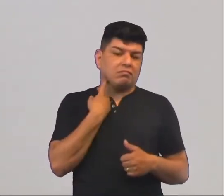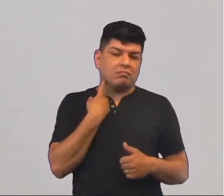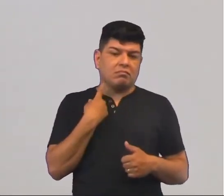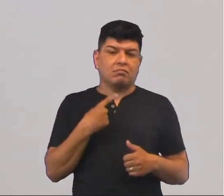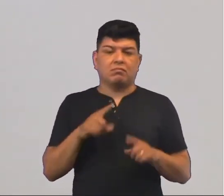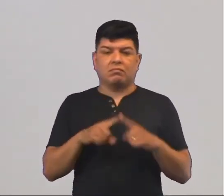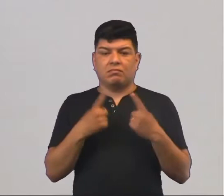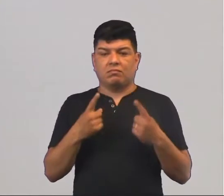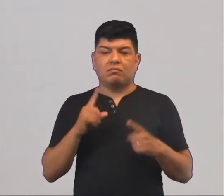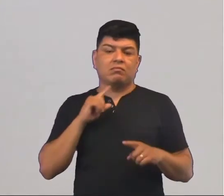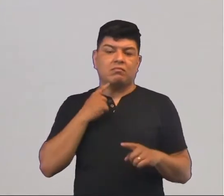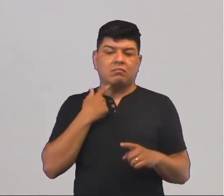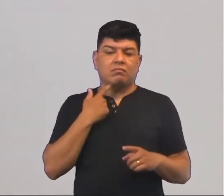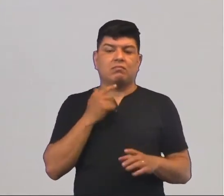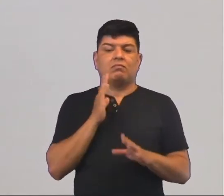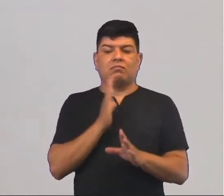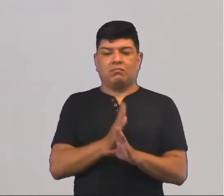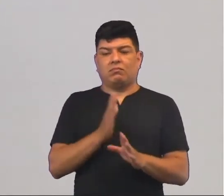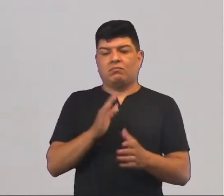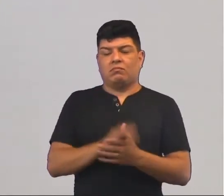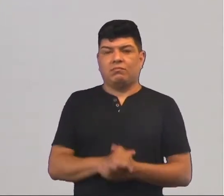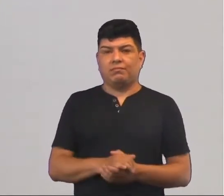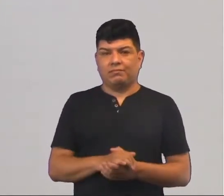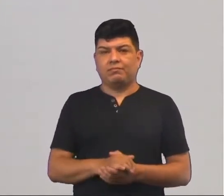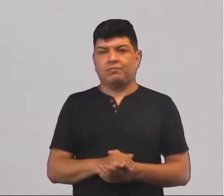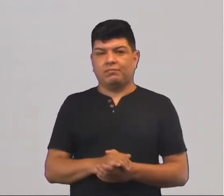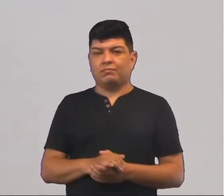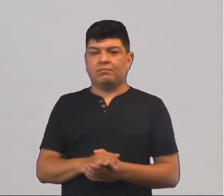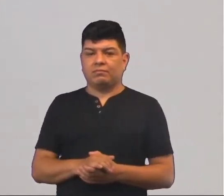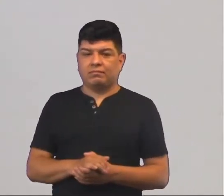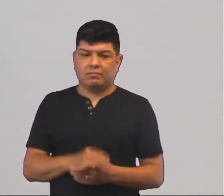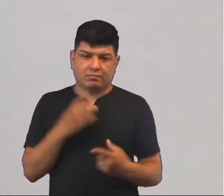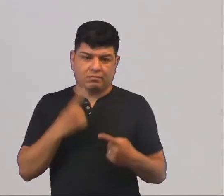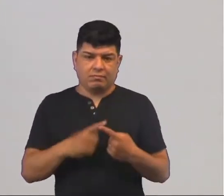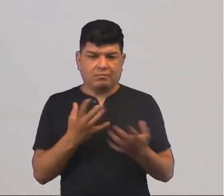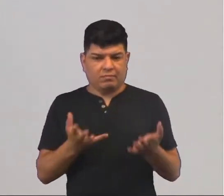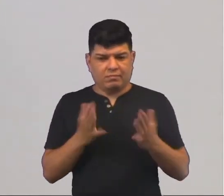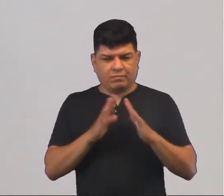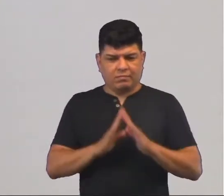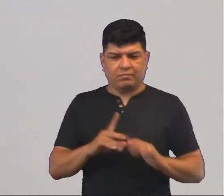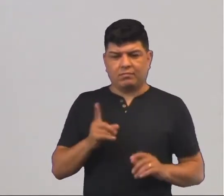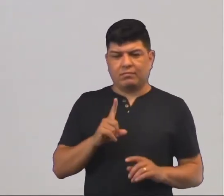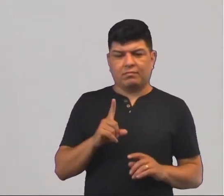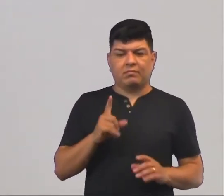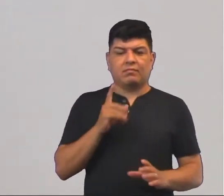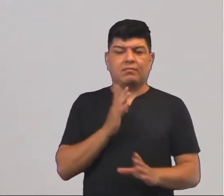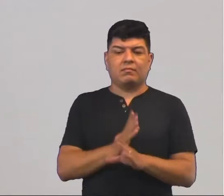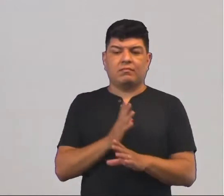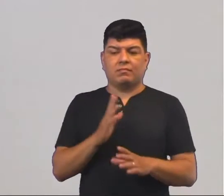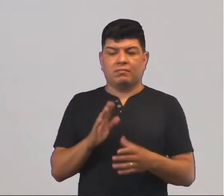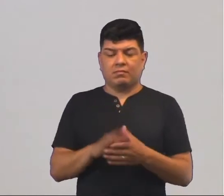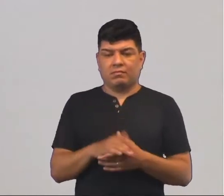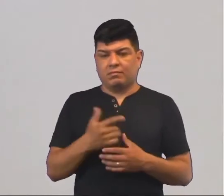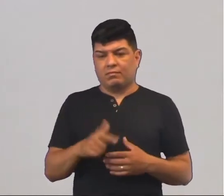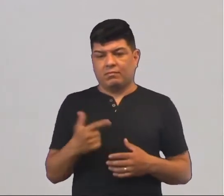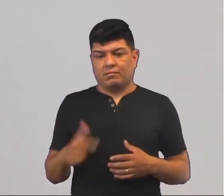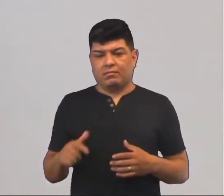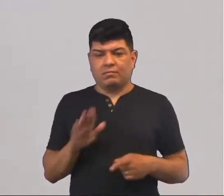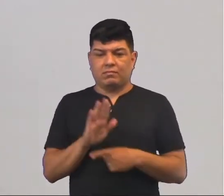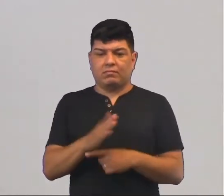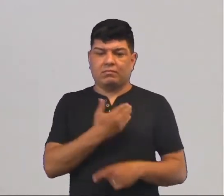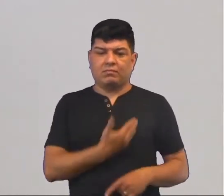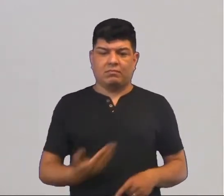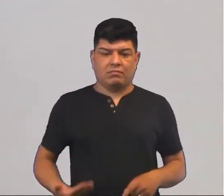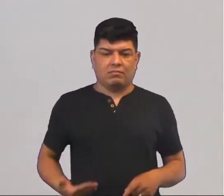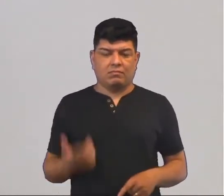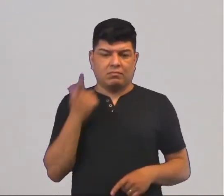era um rio antes, mas agora poluído, se tornou esgoto. Então, não é porque a pessoa quer morar ali, as condições, e não há uma ajuda do